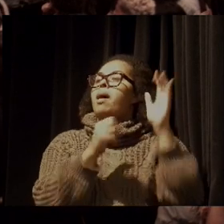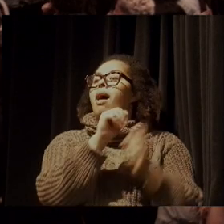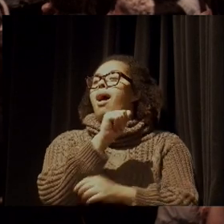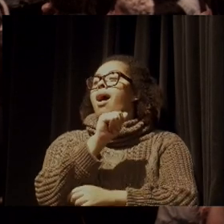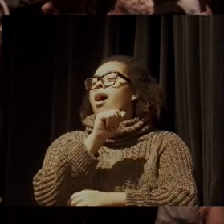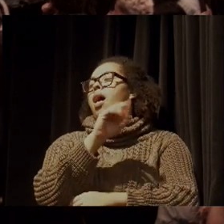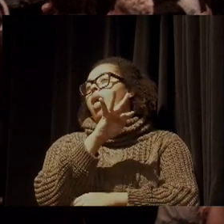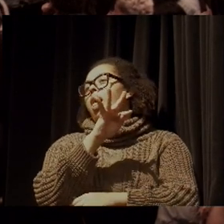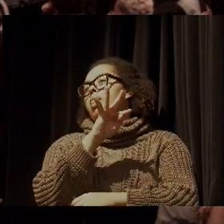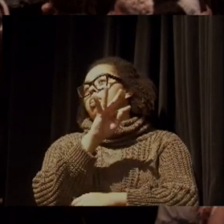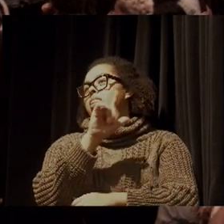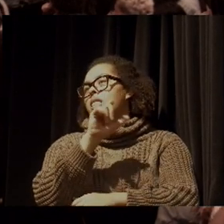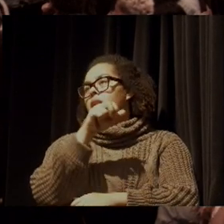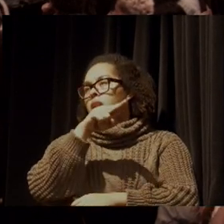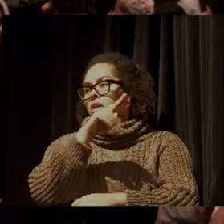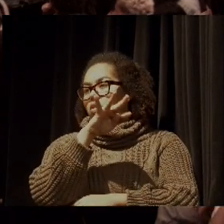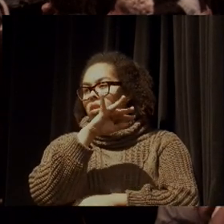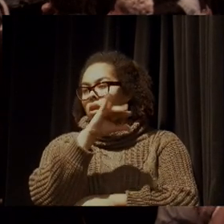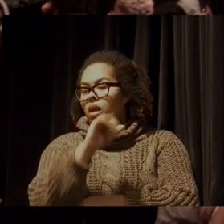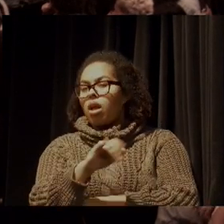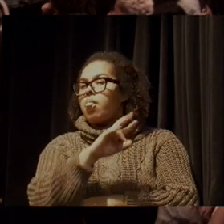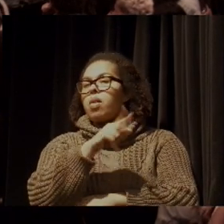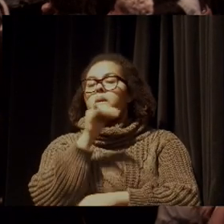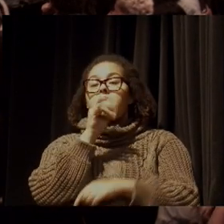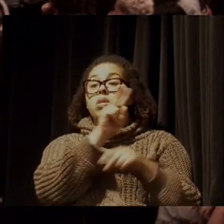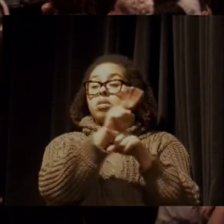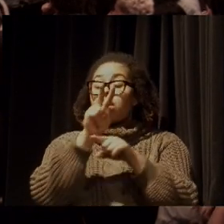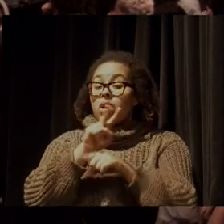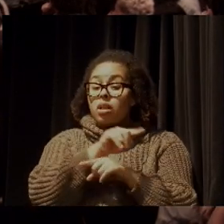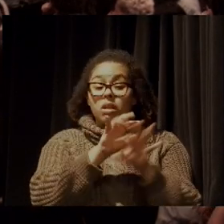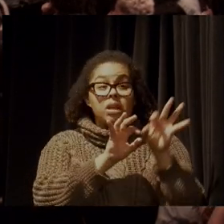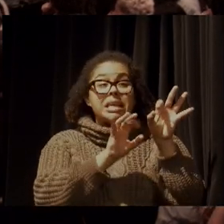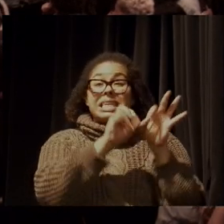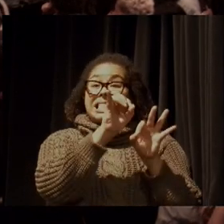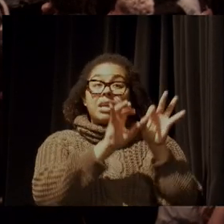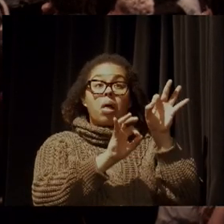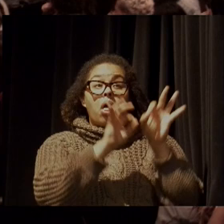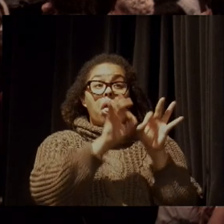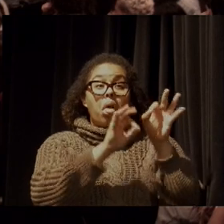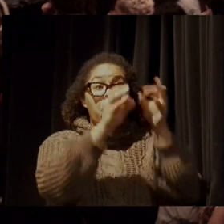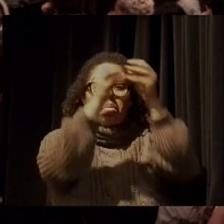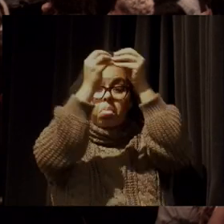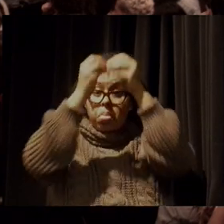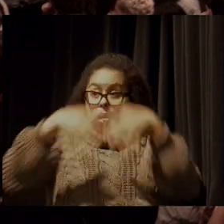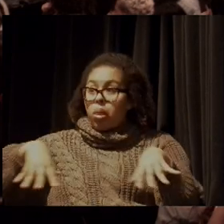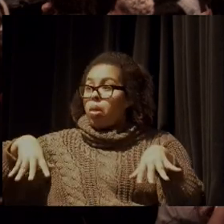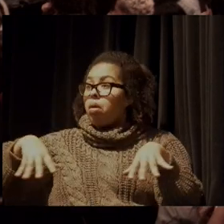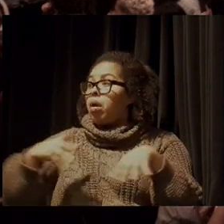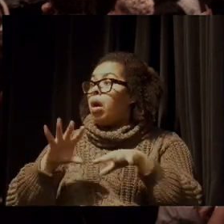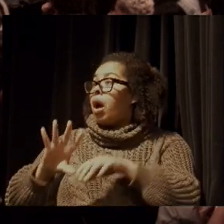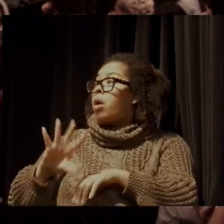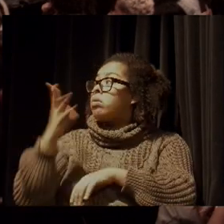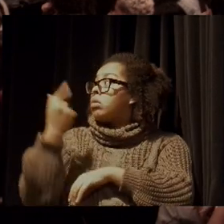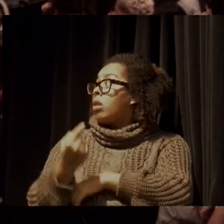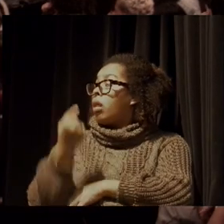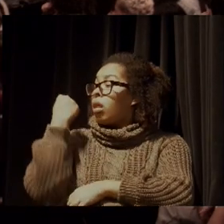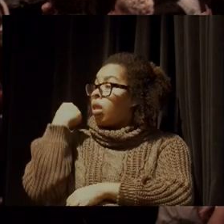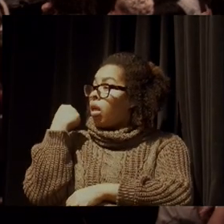biodiversidade, estabilidade geológica, essa área mexeu, ela vem abaixo, como aconteceu alguns anos atrás,